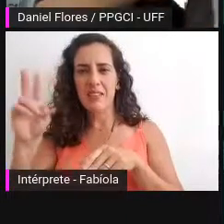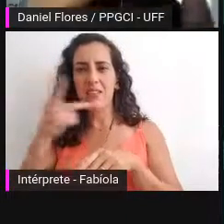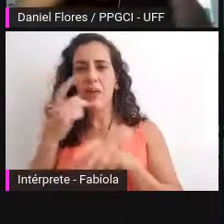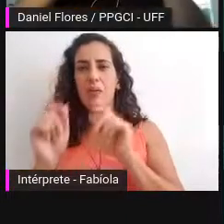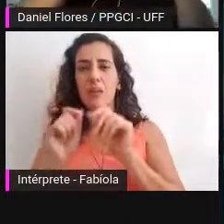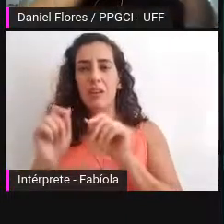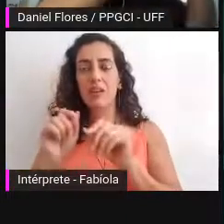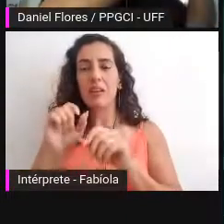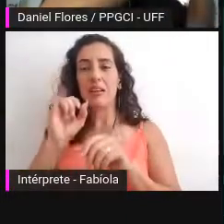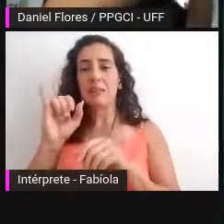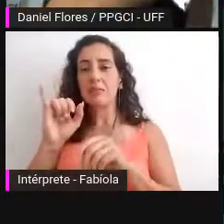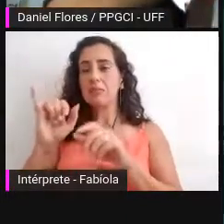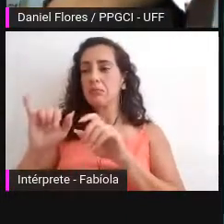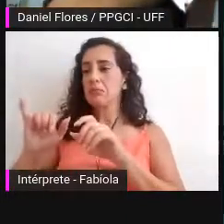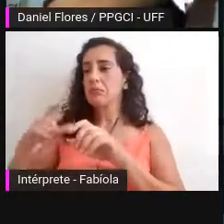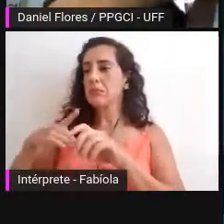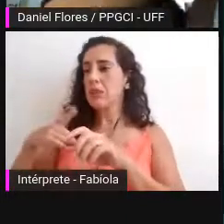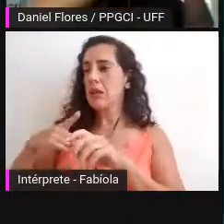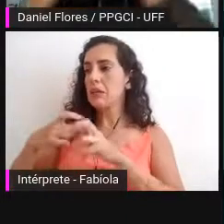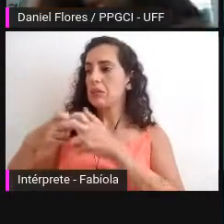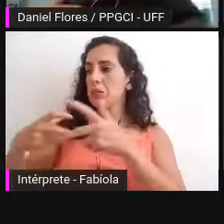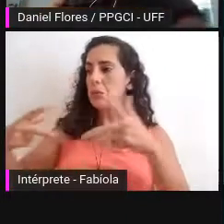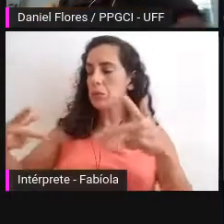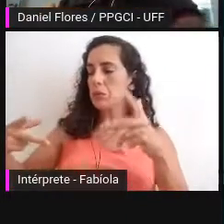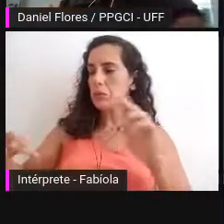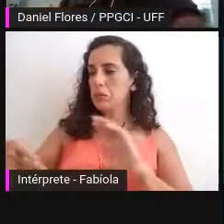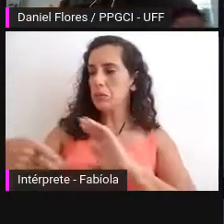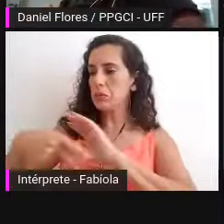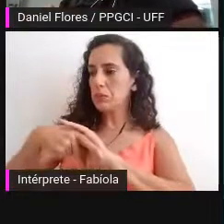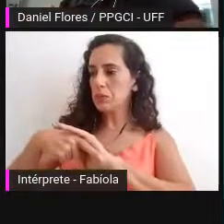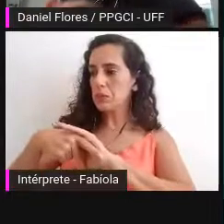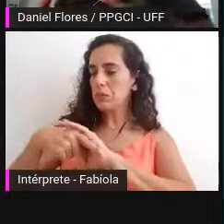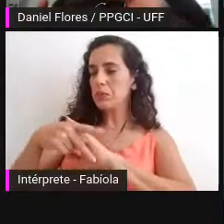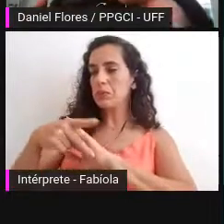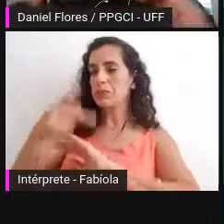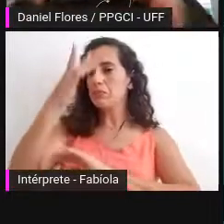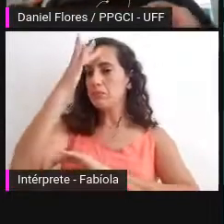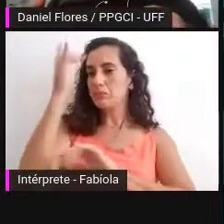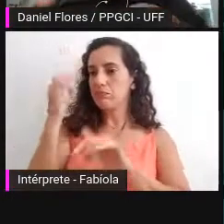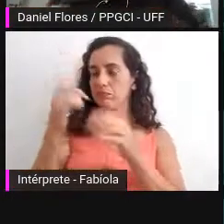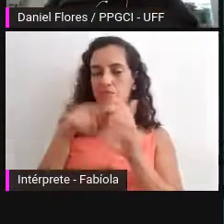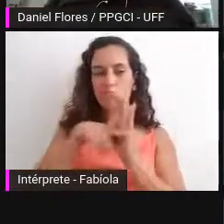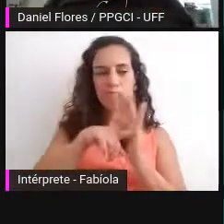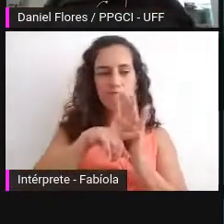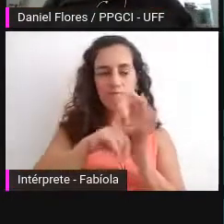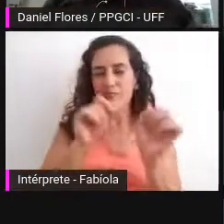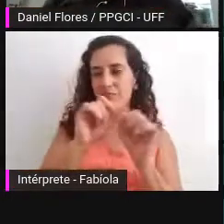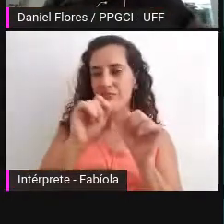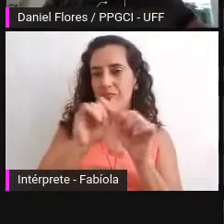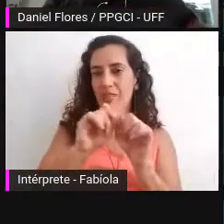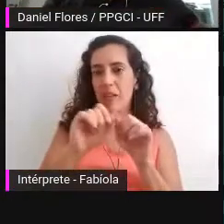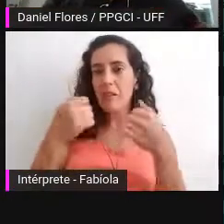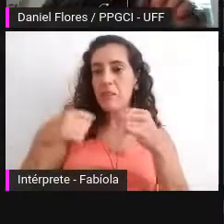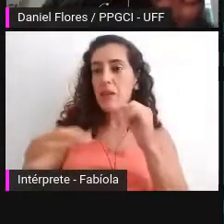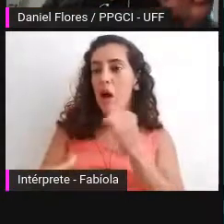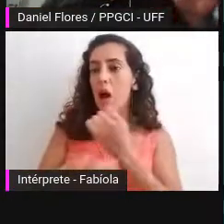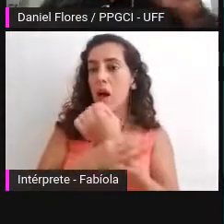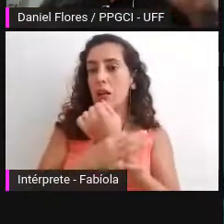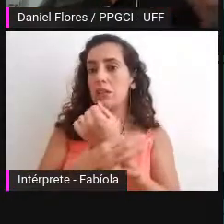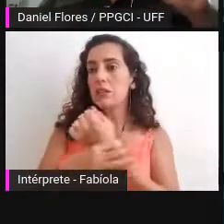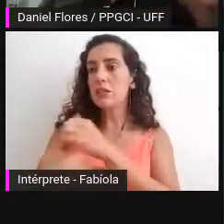e física dos documentos do produtor para o custodiador garantia a cadeia de custódia ininterrupta